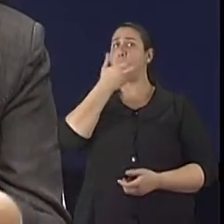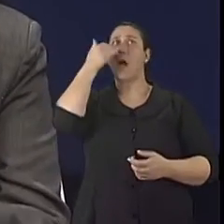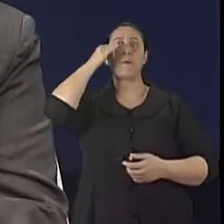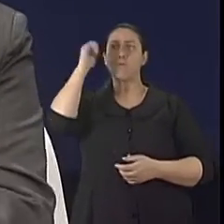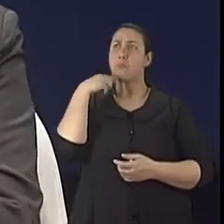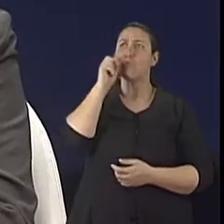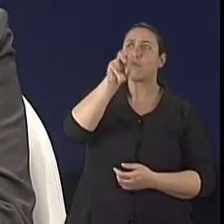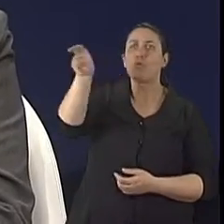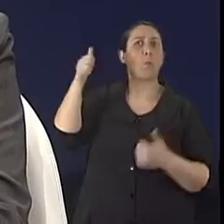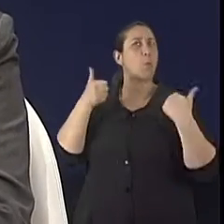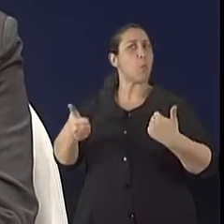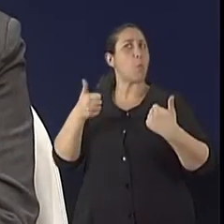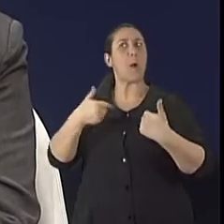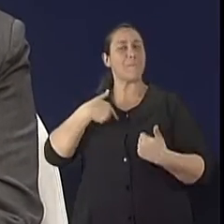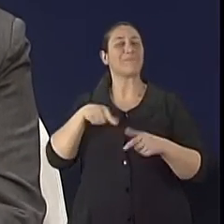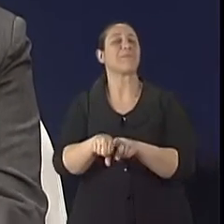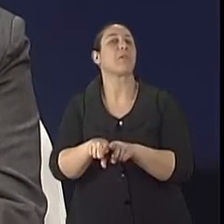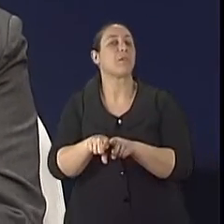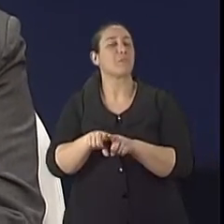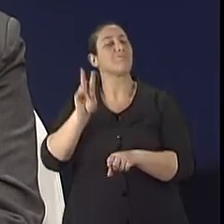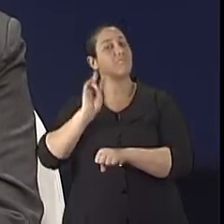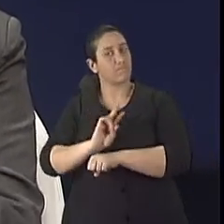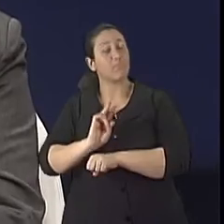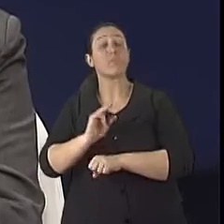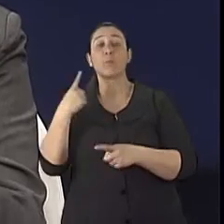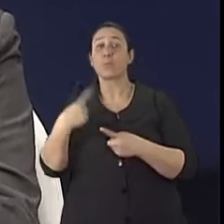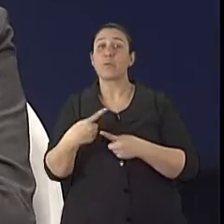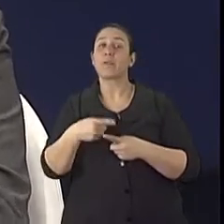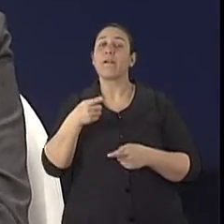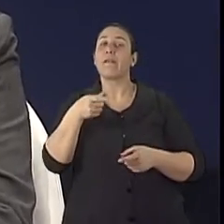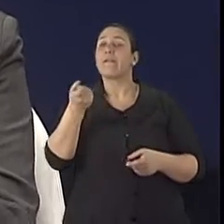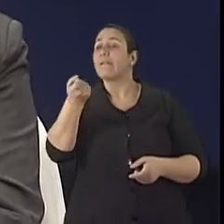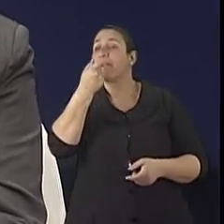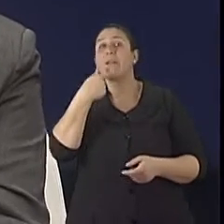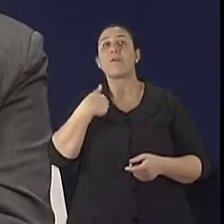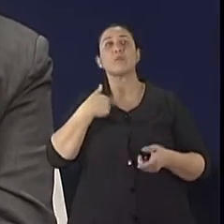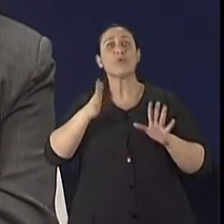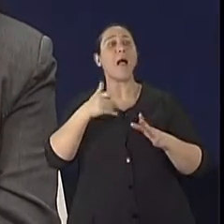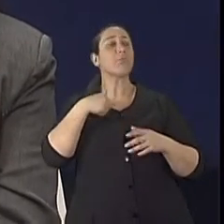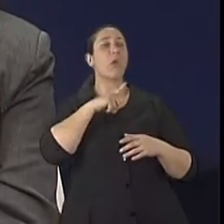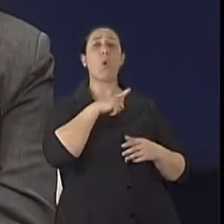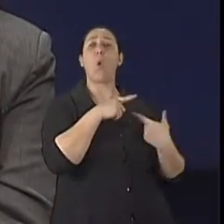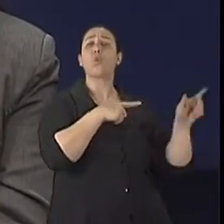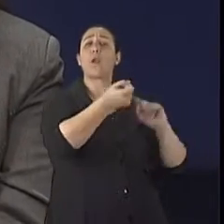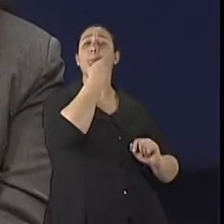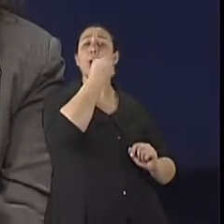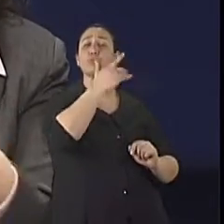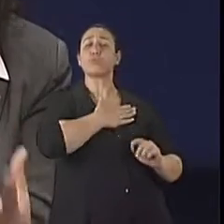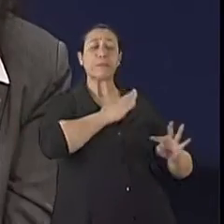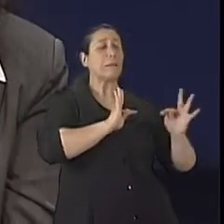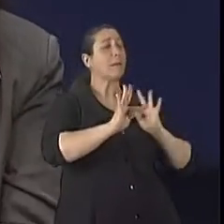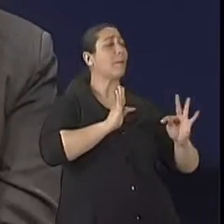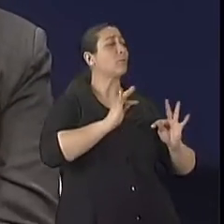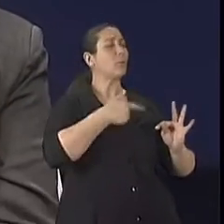ele pode interferir, por exemplo, no benefício esperado de um outro tratamento que ele já vem fazendo. Ah, ok. Que